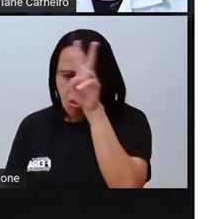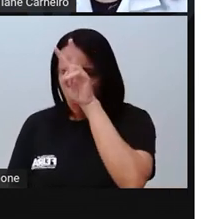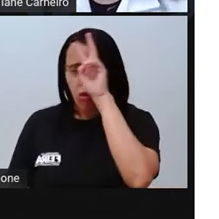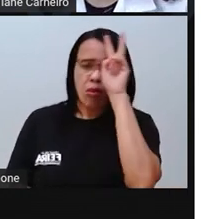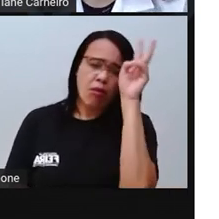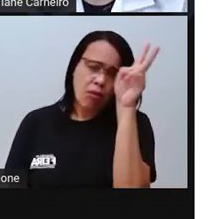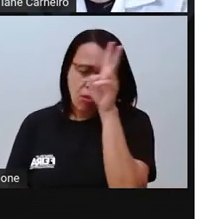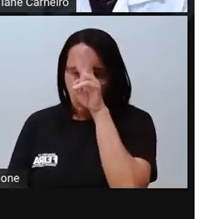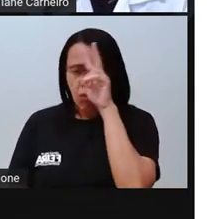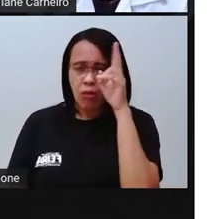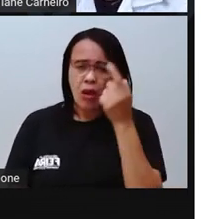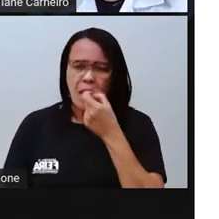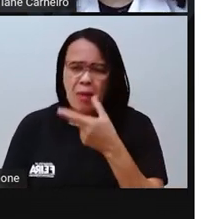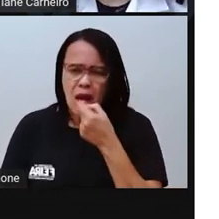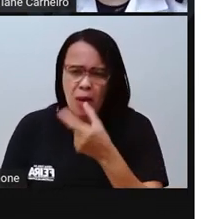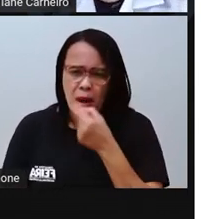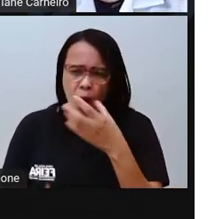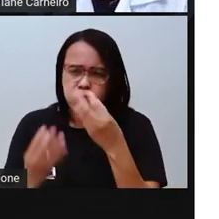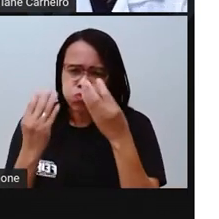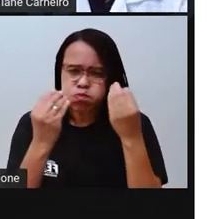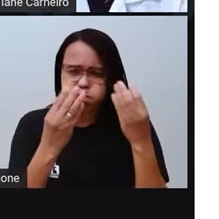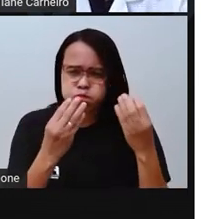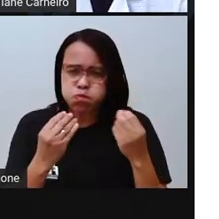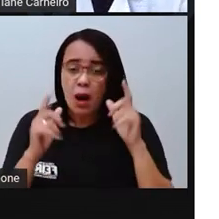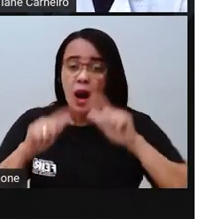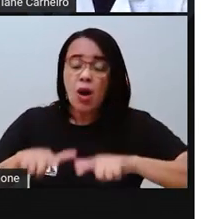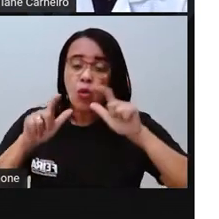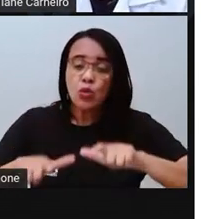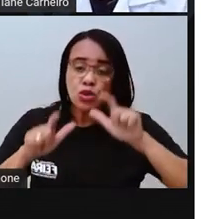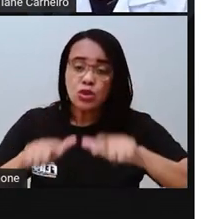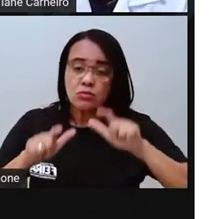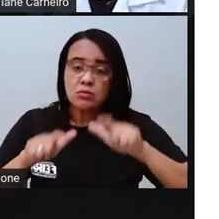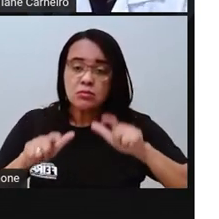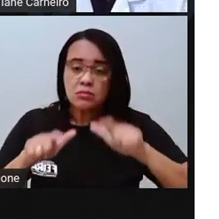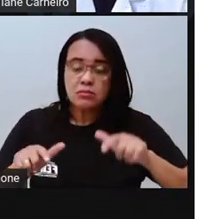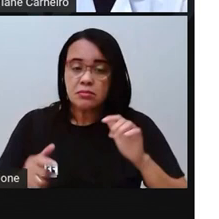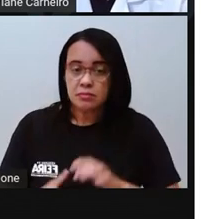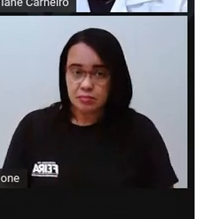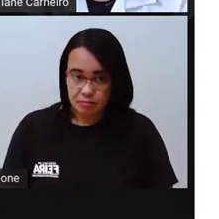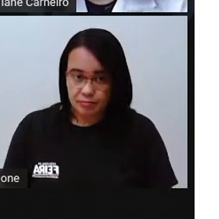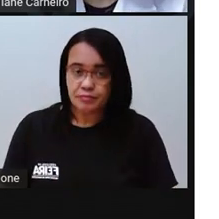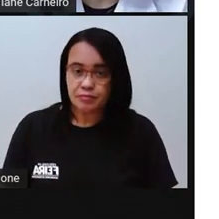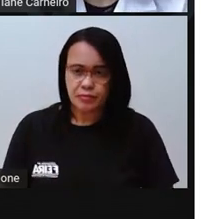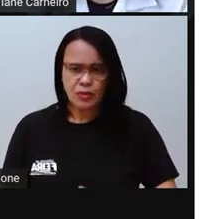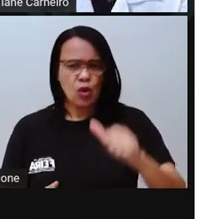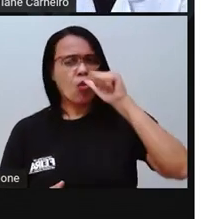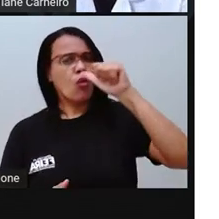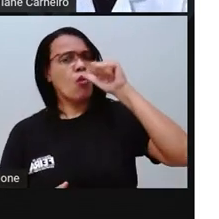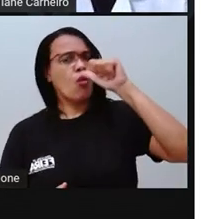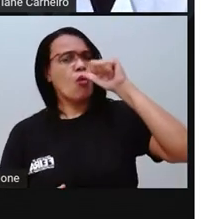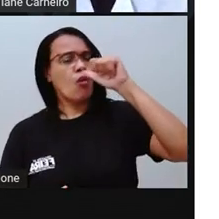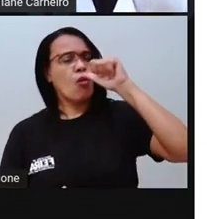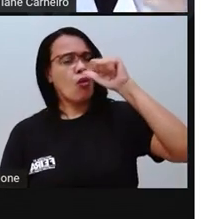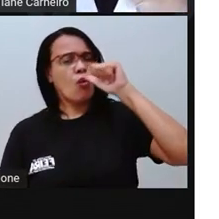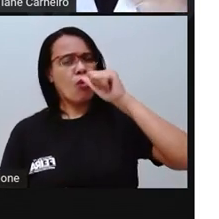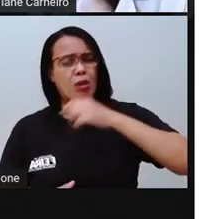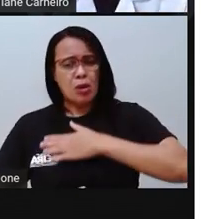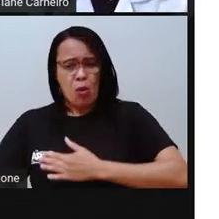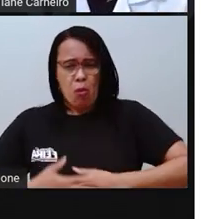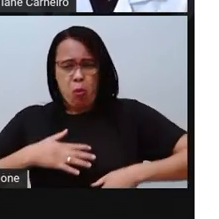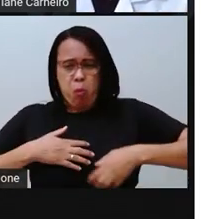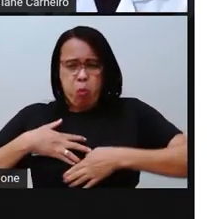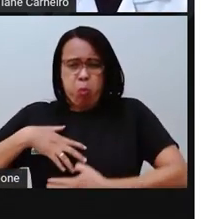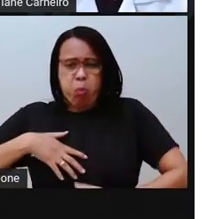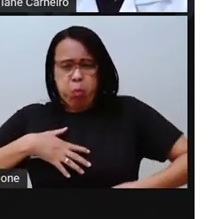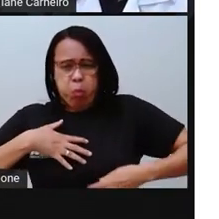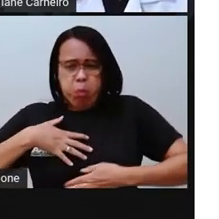né? Quando você cheira algum produto, quando você bebe algum produto ou come algo, né? Que faz mal pro nosso